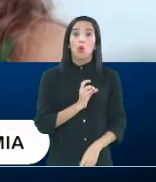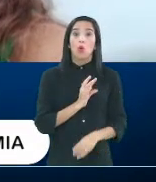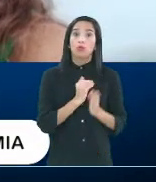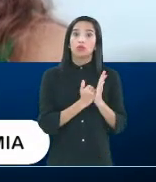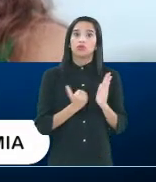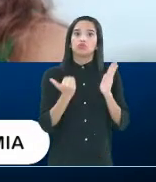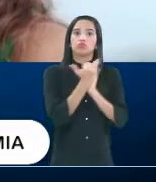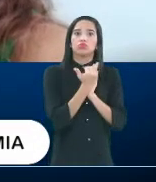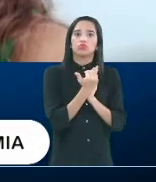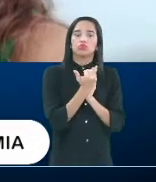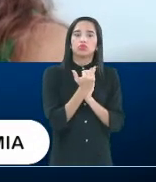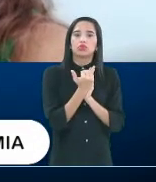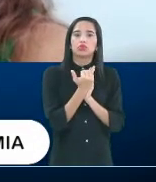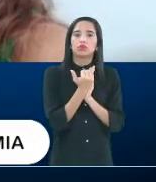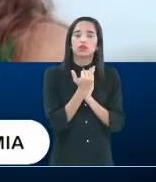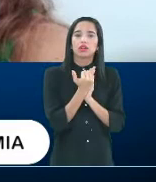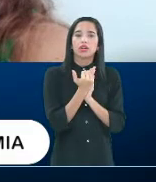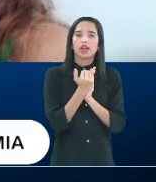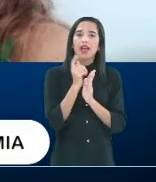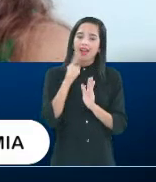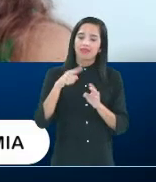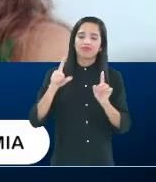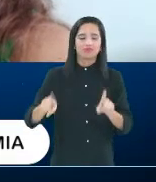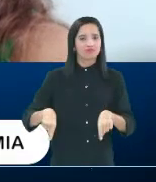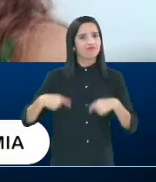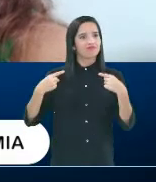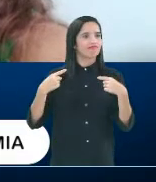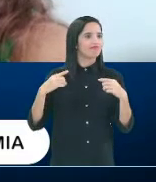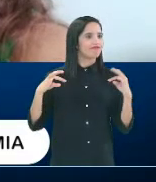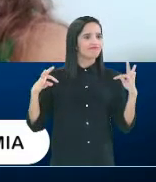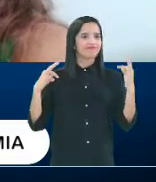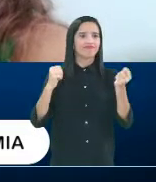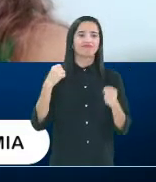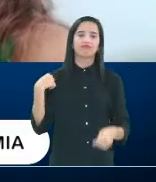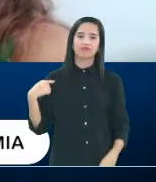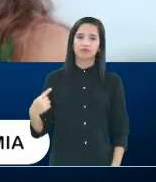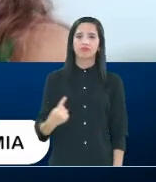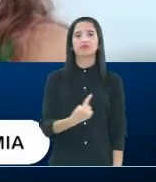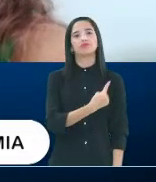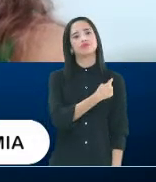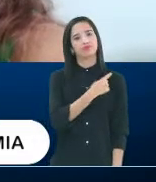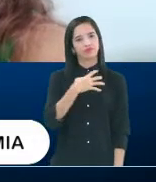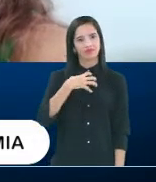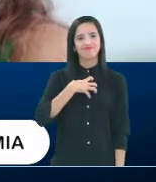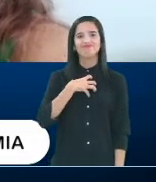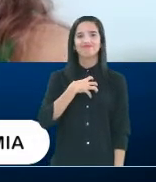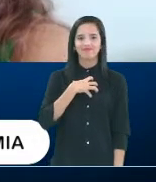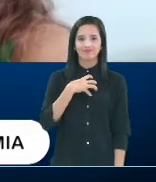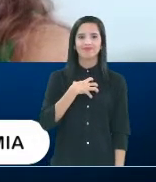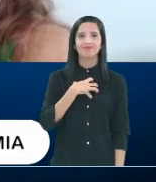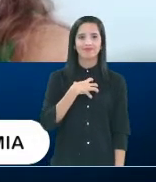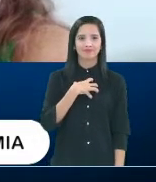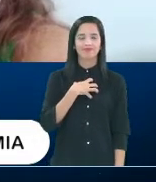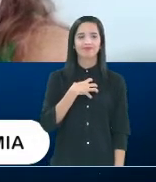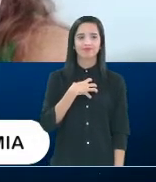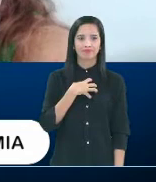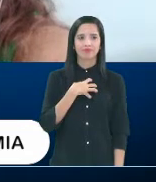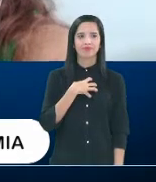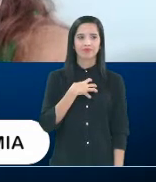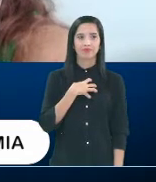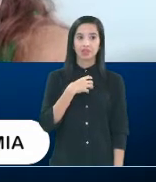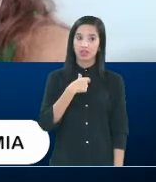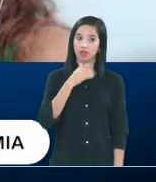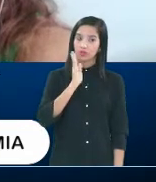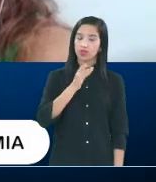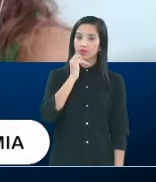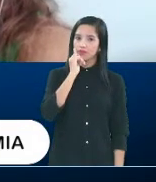é um desafio que todos nós é, é, estamos aí mergulhados, mas, como eu